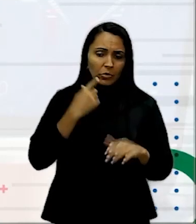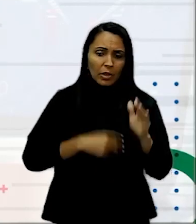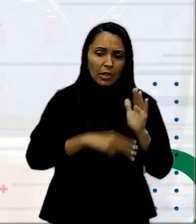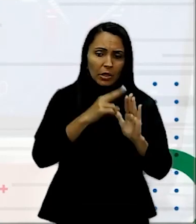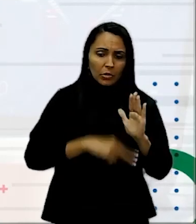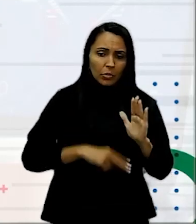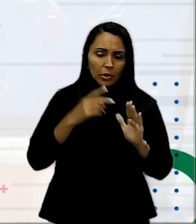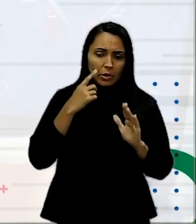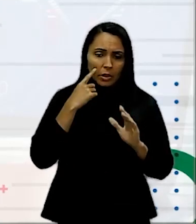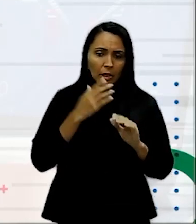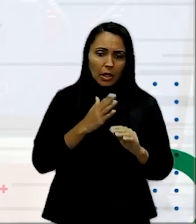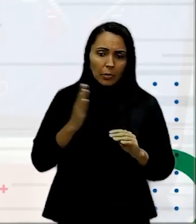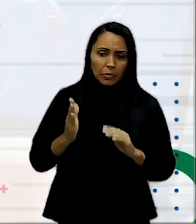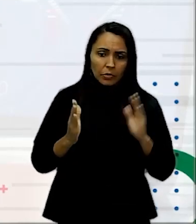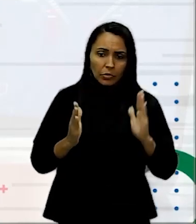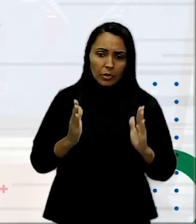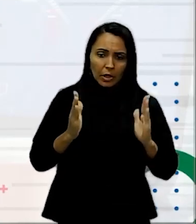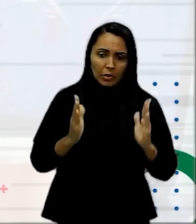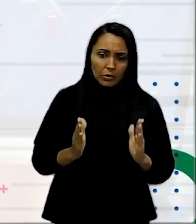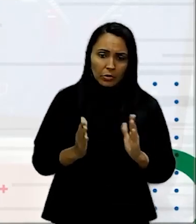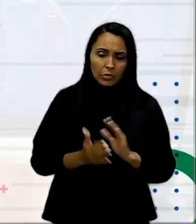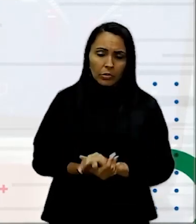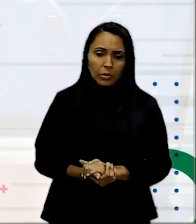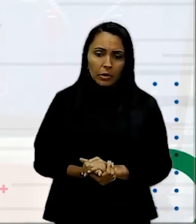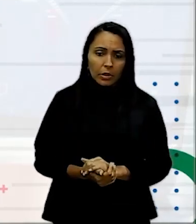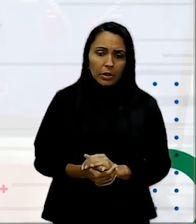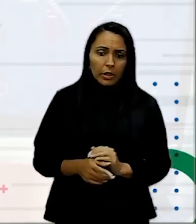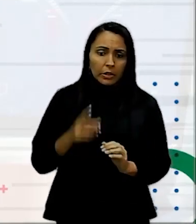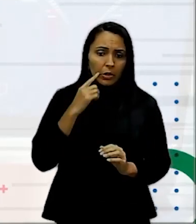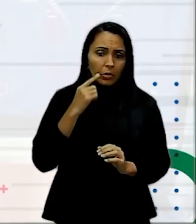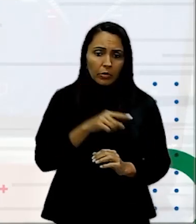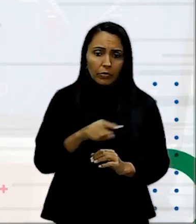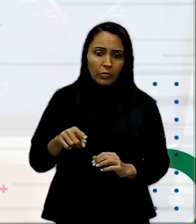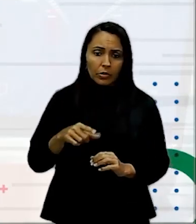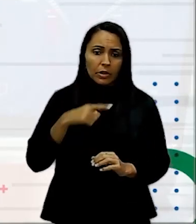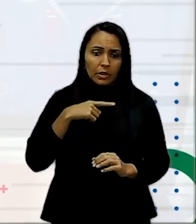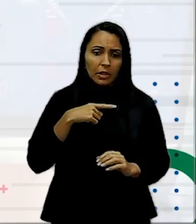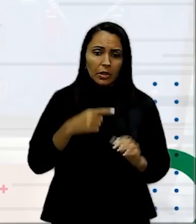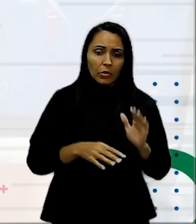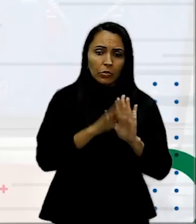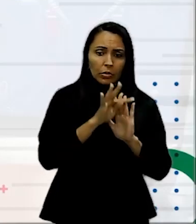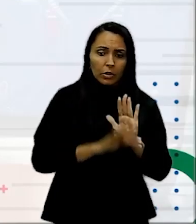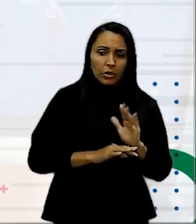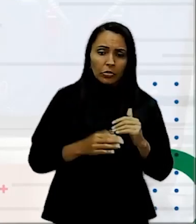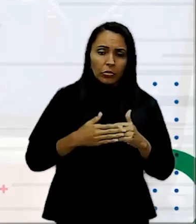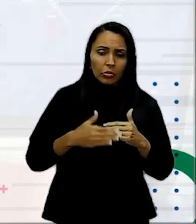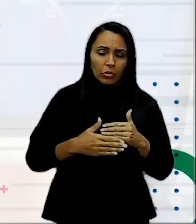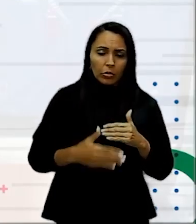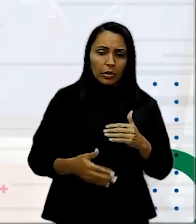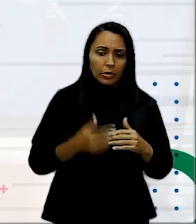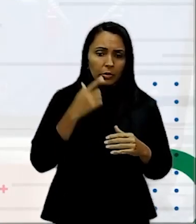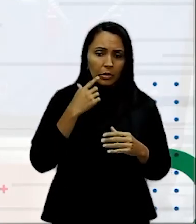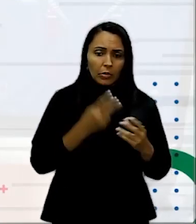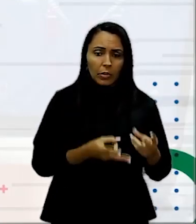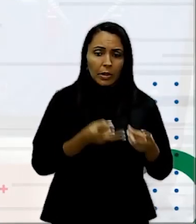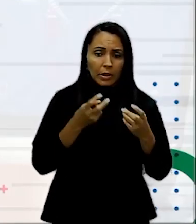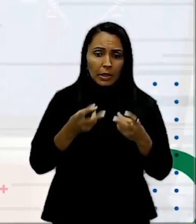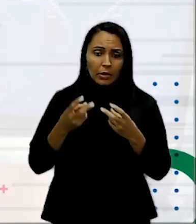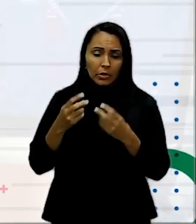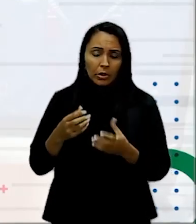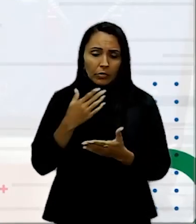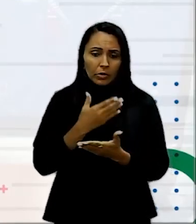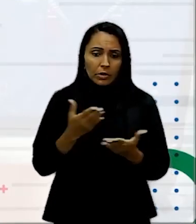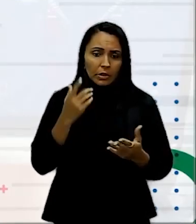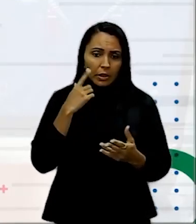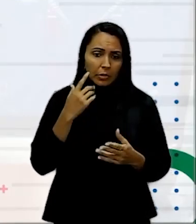em ambos os lados do seu conteúdo Então digamos que você tenha um texto corrido Não é indicado que você coloque ele